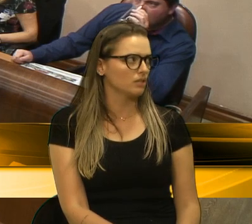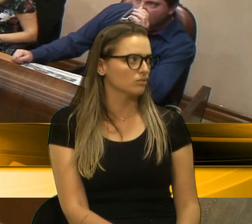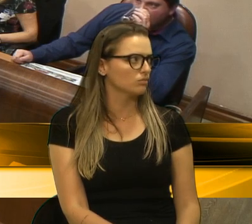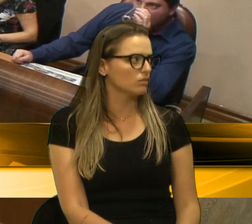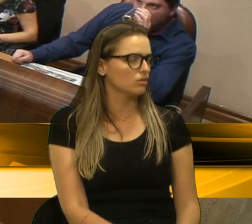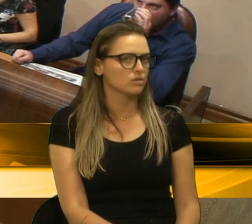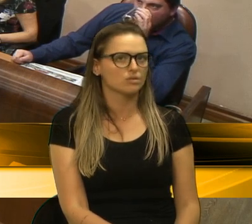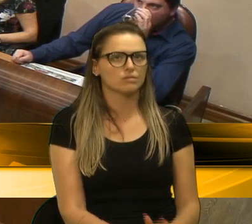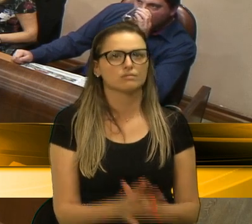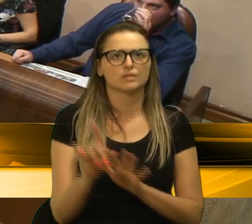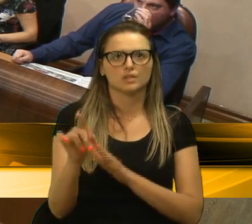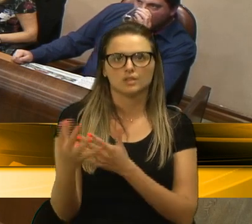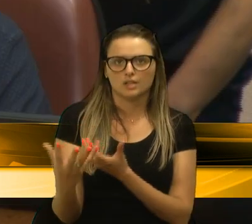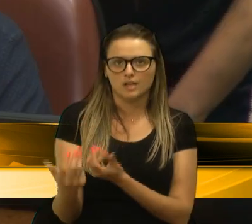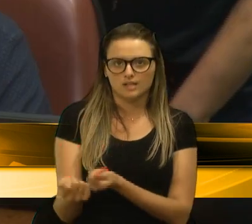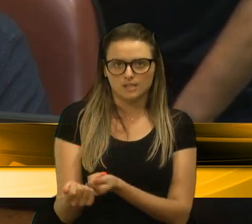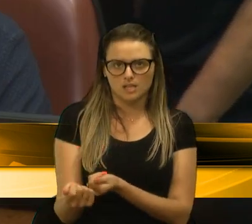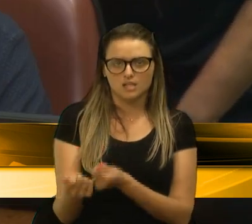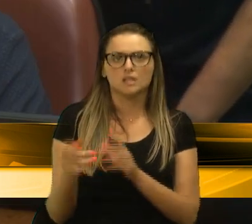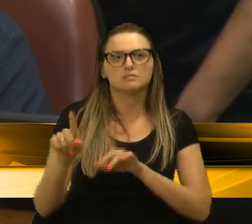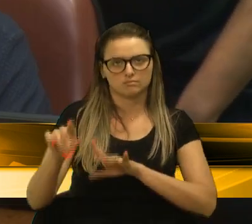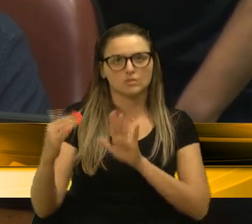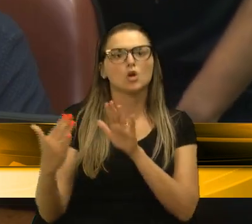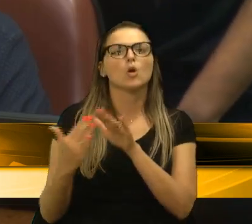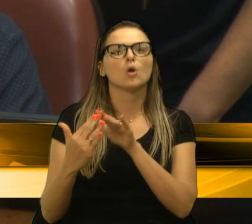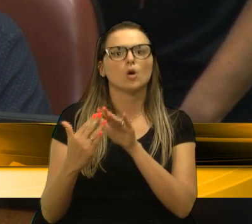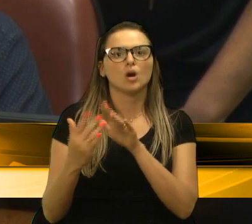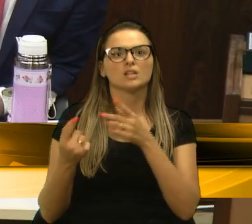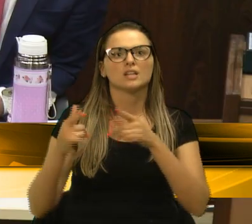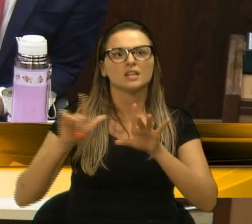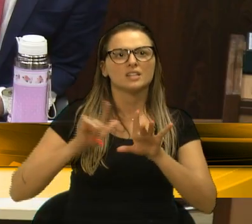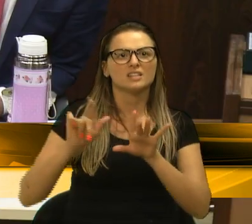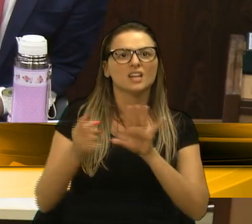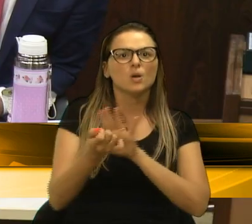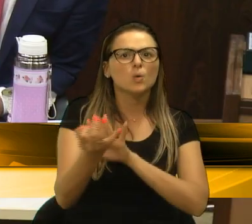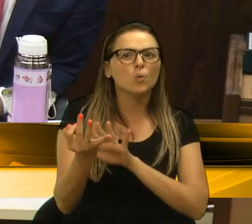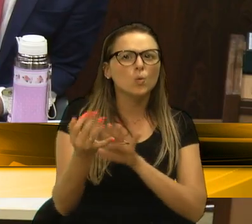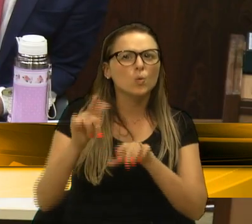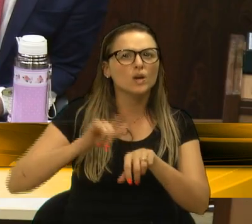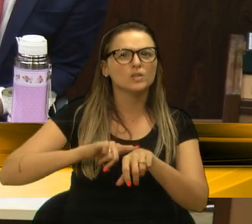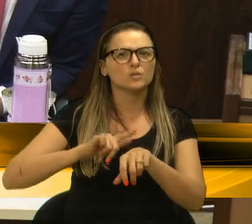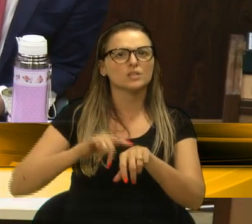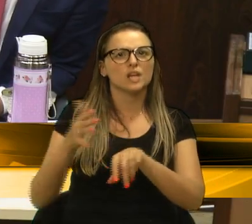Positivo De acordo Tem uma previsão de quanto tempo? minutos